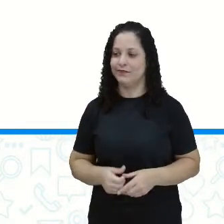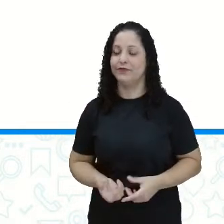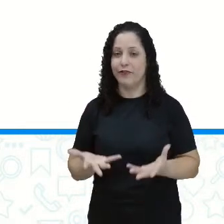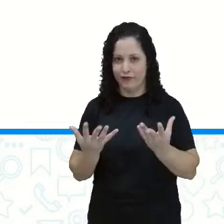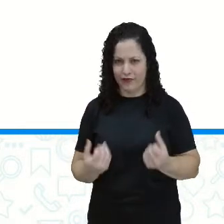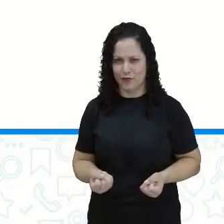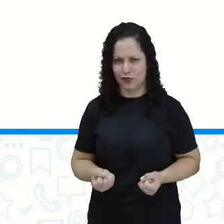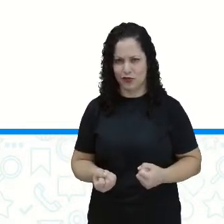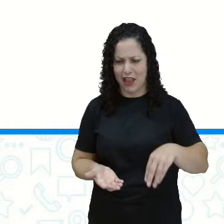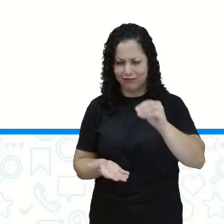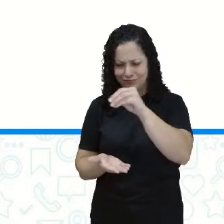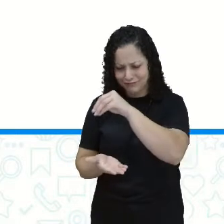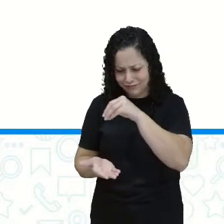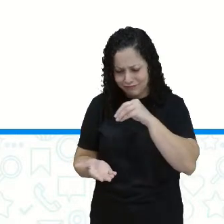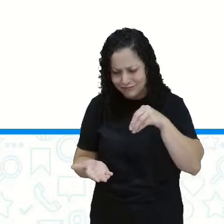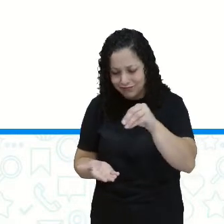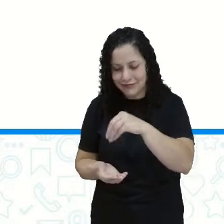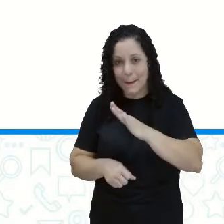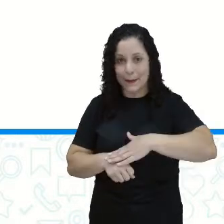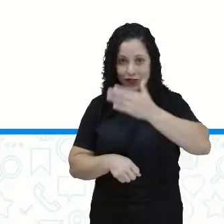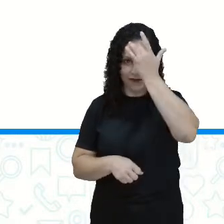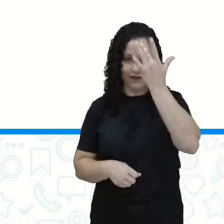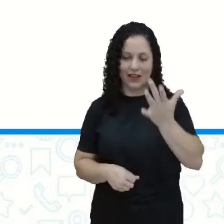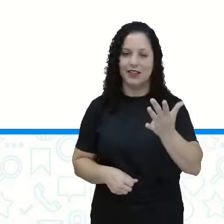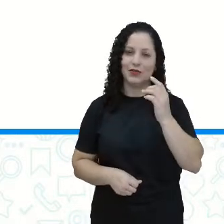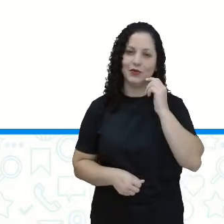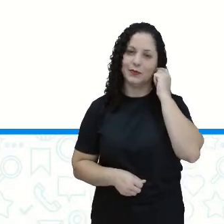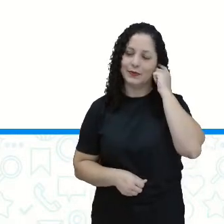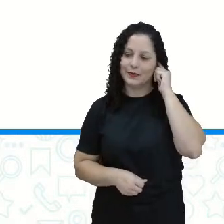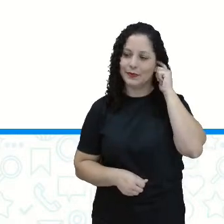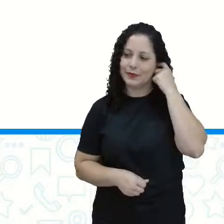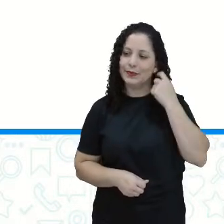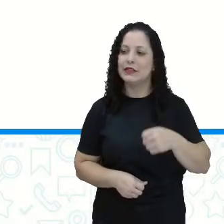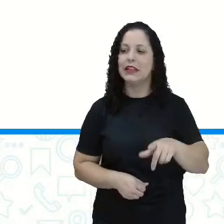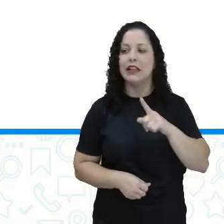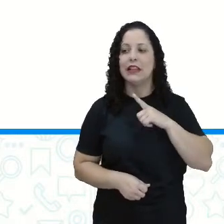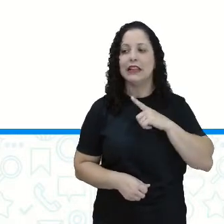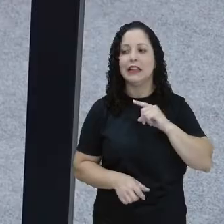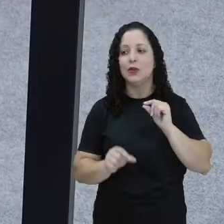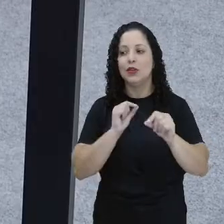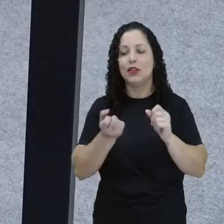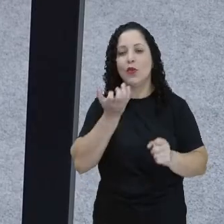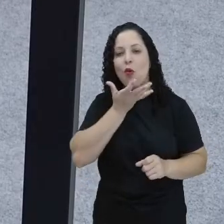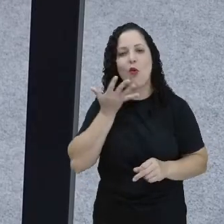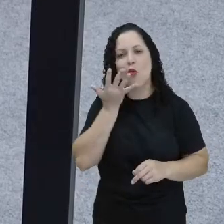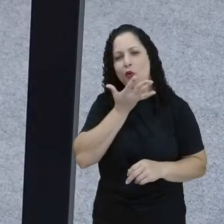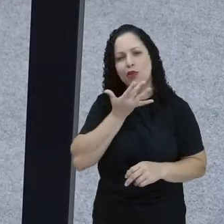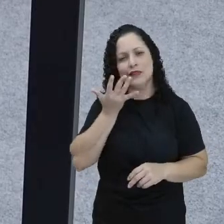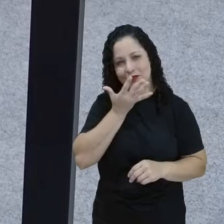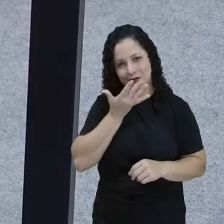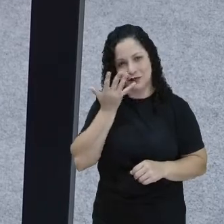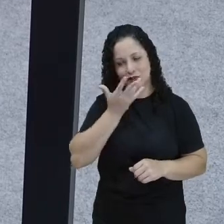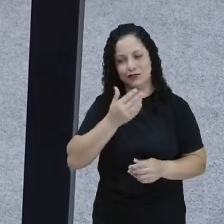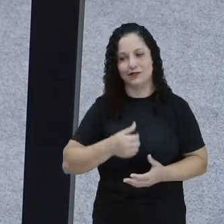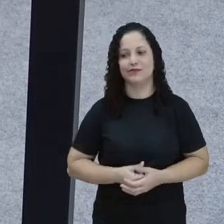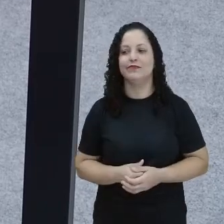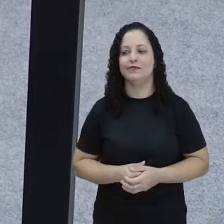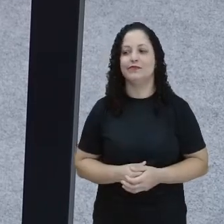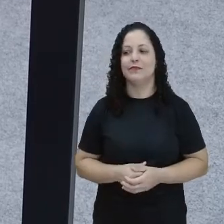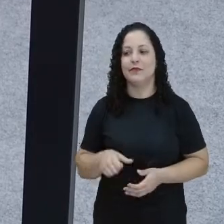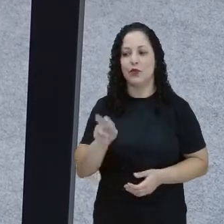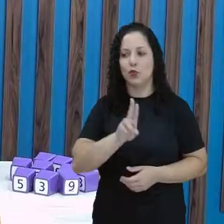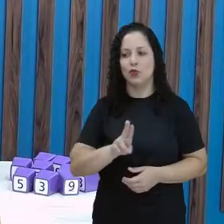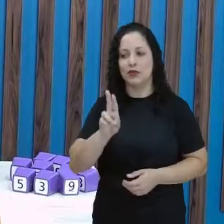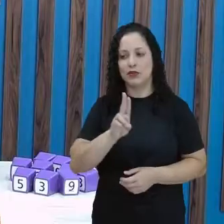elementos para ficar mais fácil, né? Eu tenho aqui pompons coloridos, que no caso seria bolas de gude no saquinho. Mas eu vou utilizar os